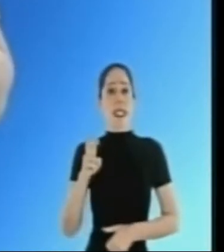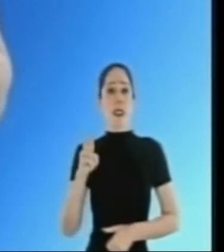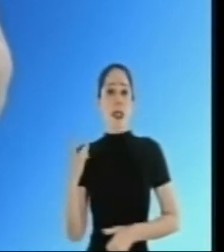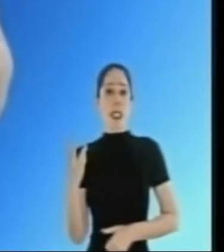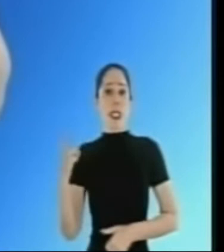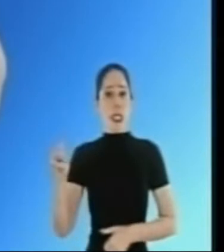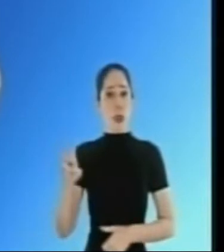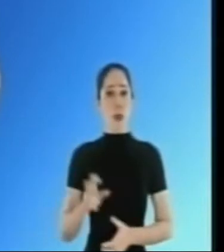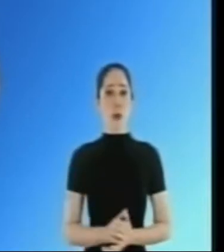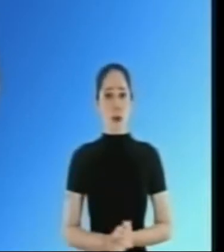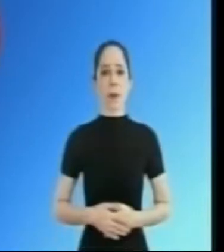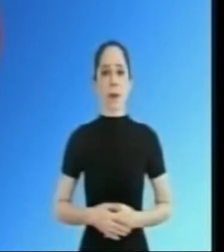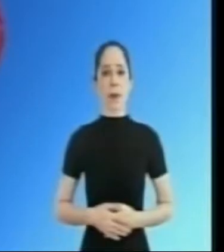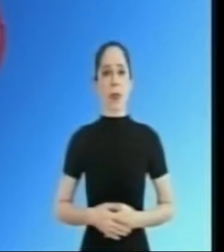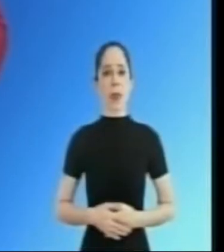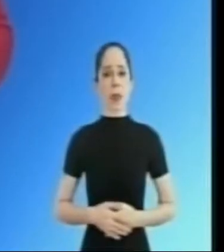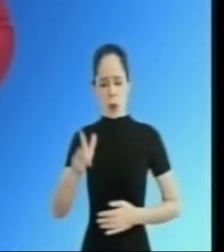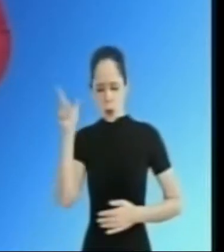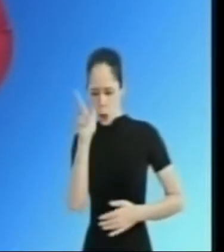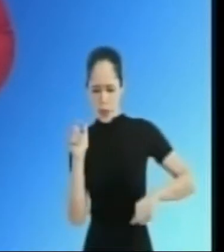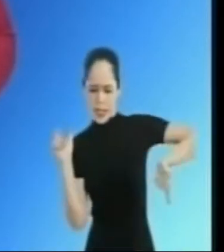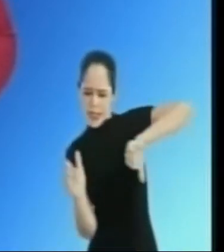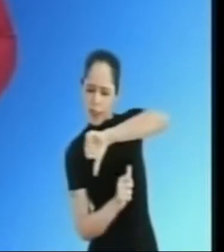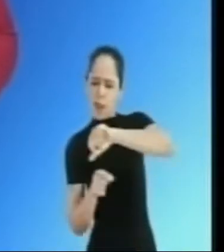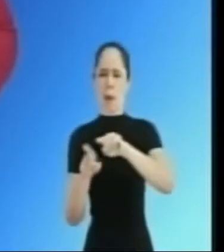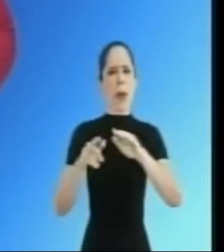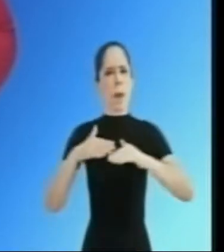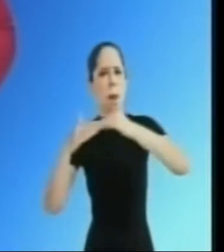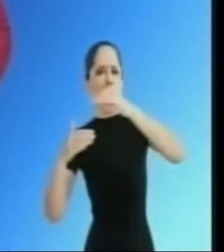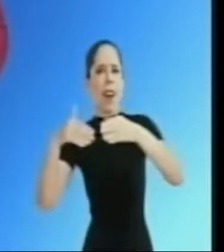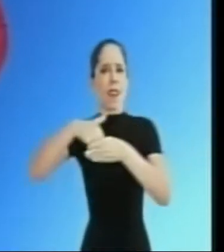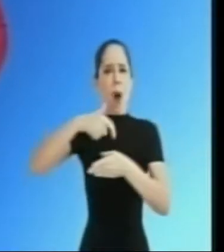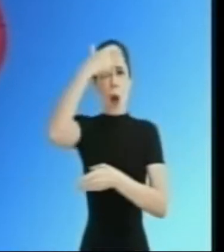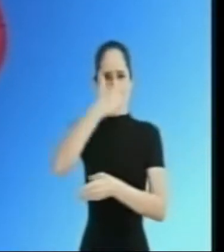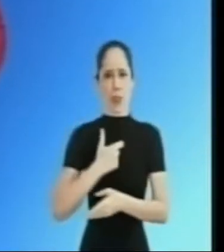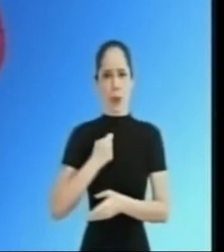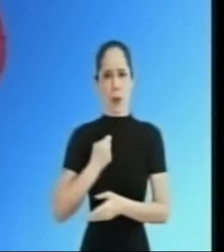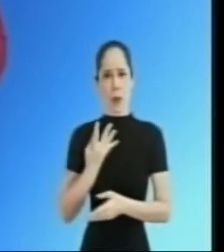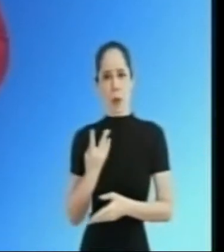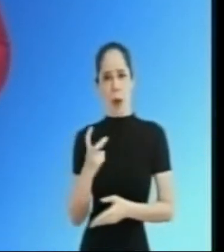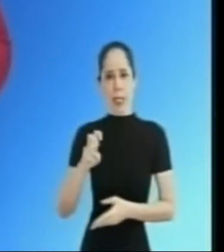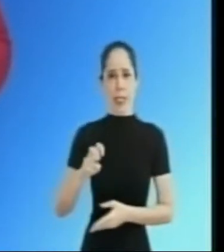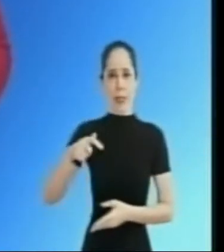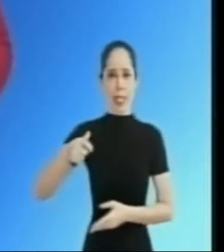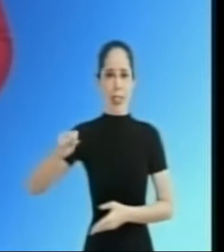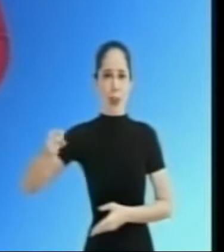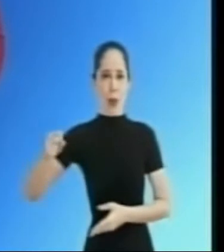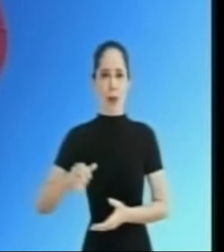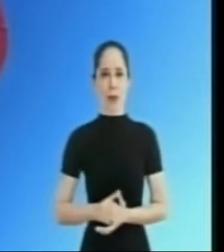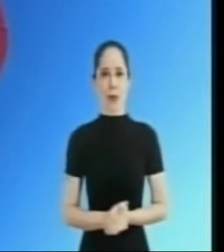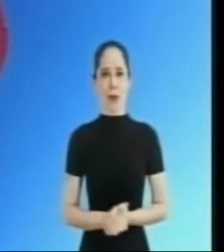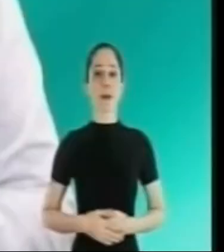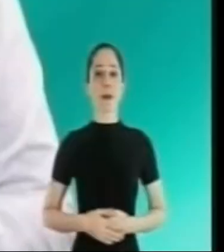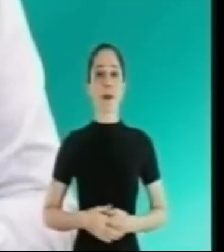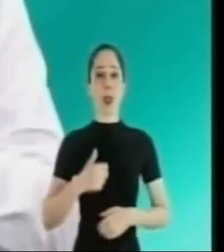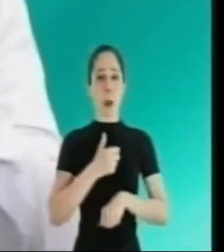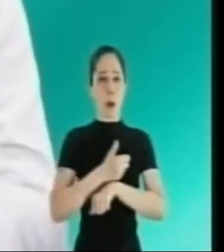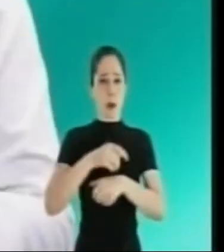45-35. Para transformar e avançar, vote de cela Freitas, 4578.